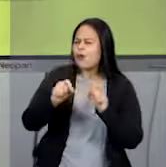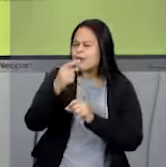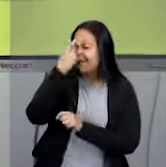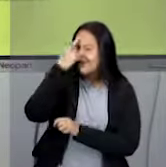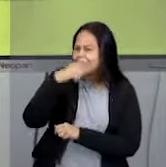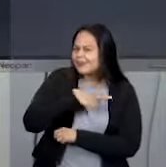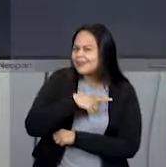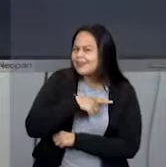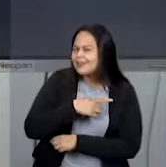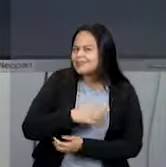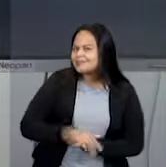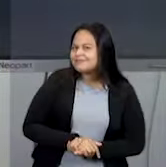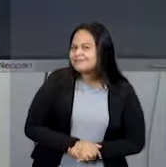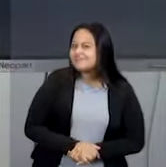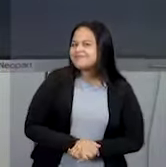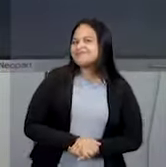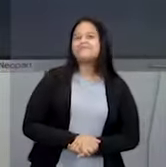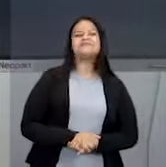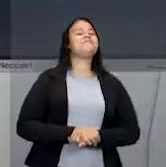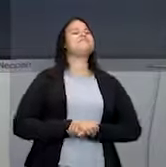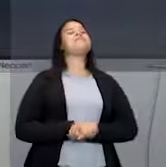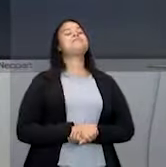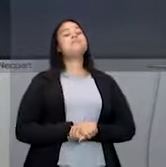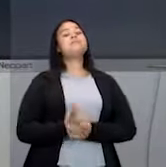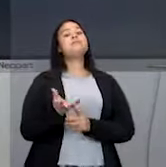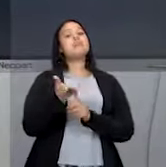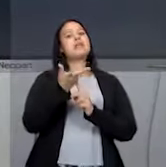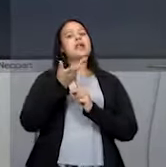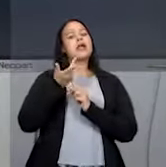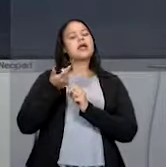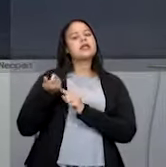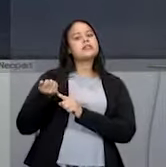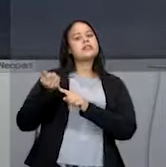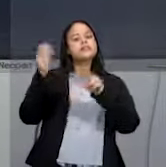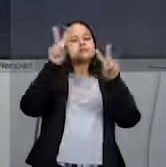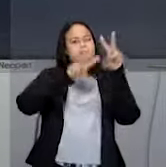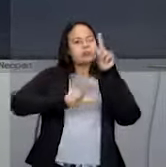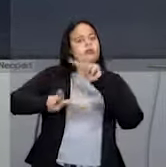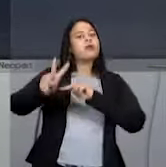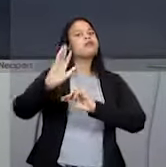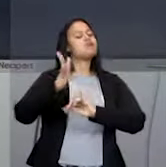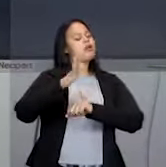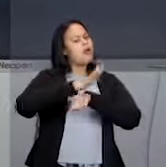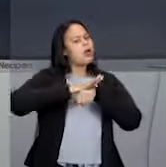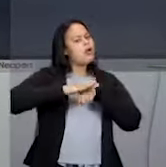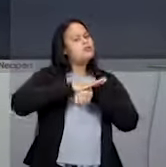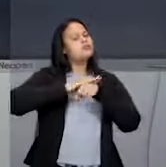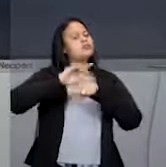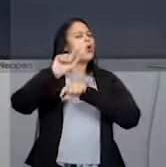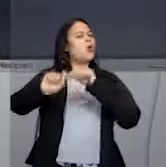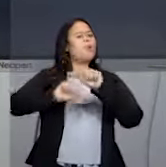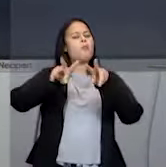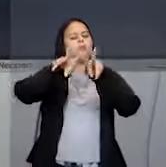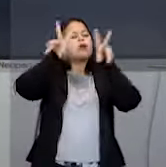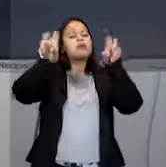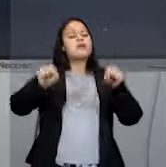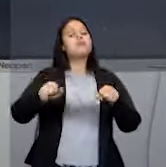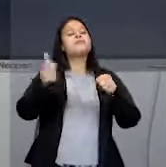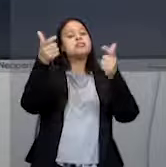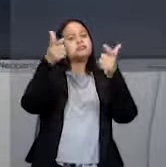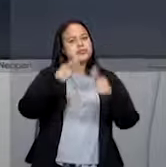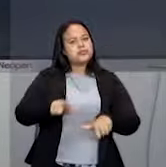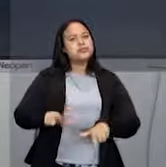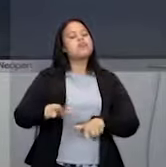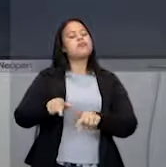ver? Artes visuais. Eu já conversei muito com vocês sobre o que são artes visuais, mas vou fazer